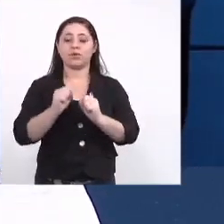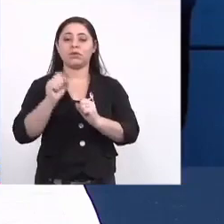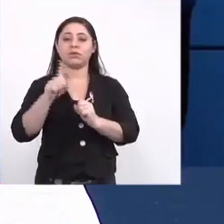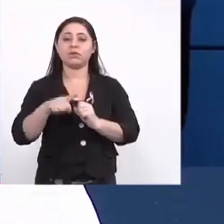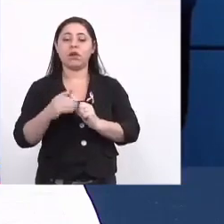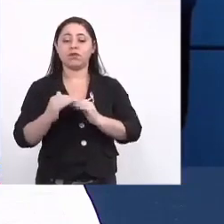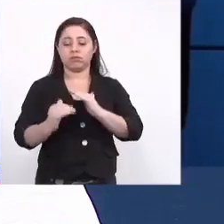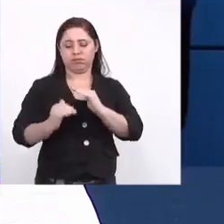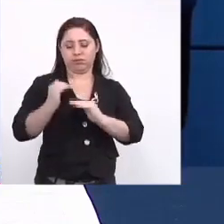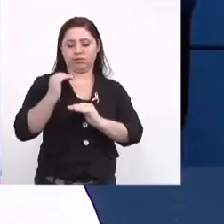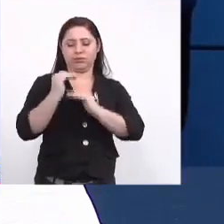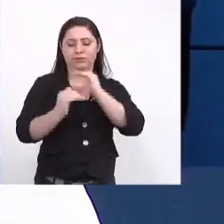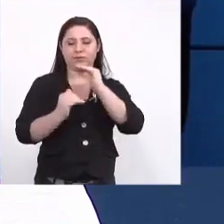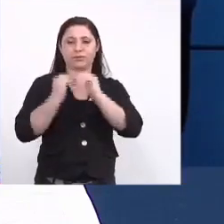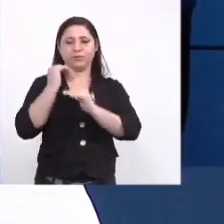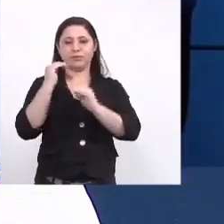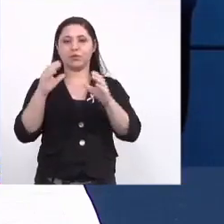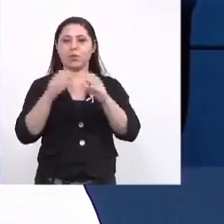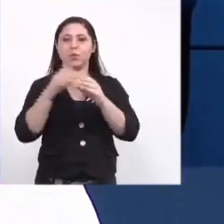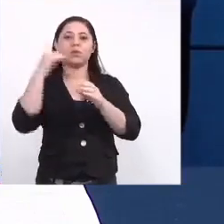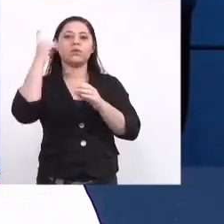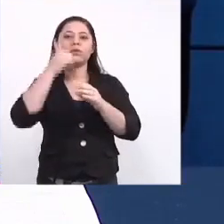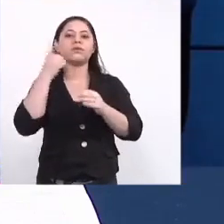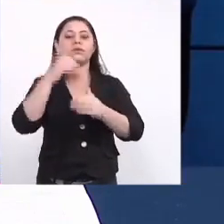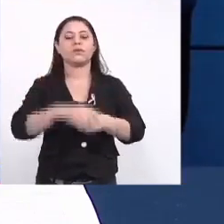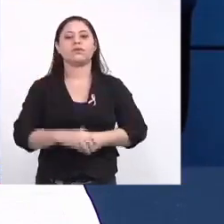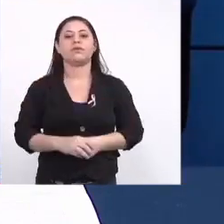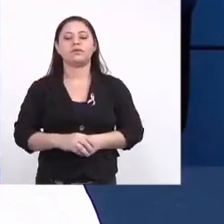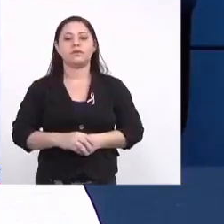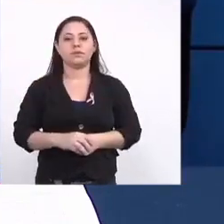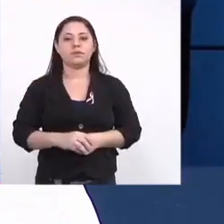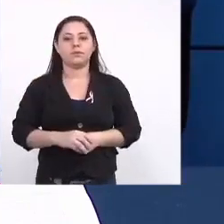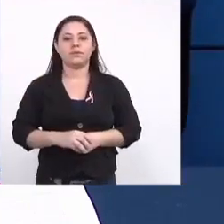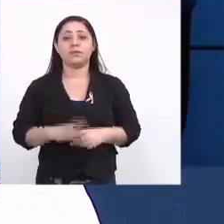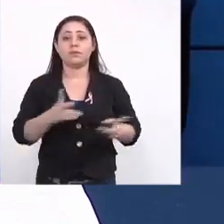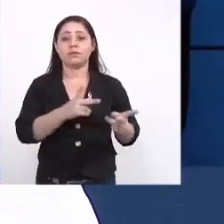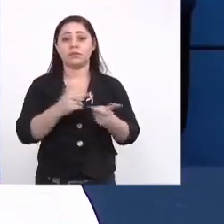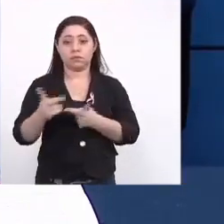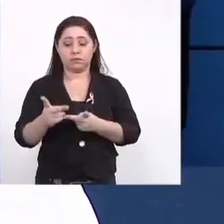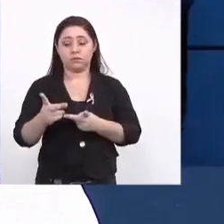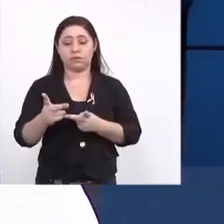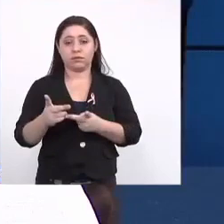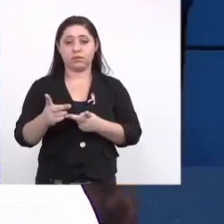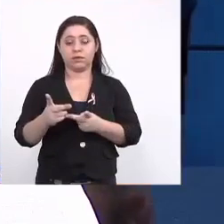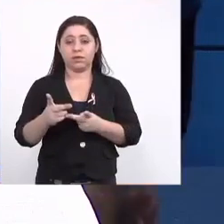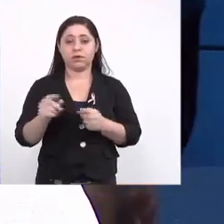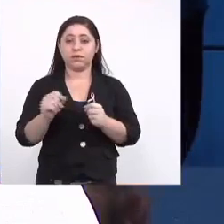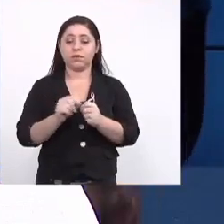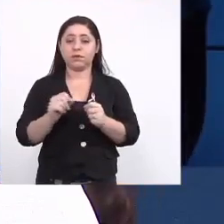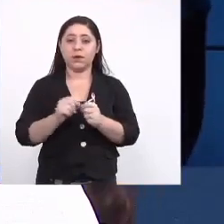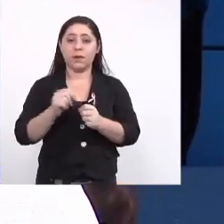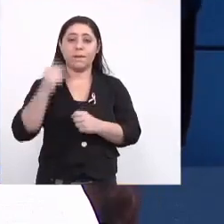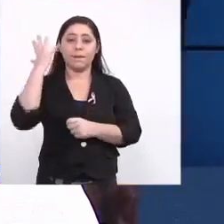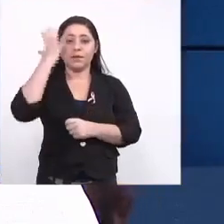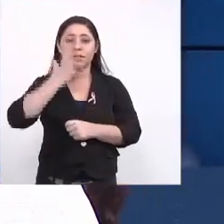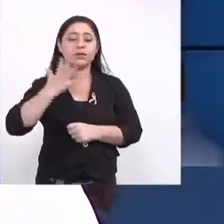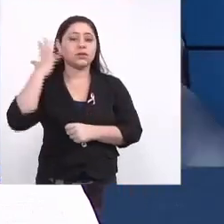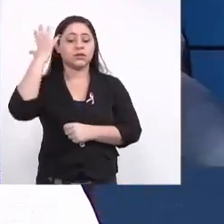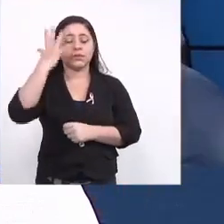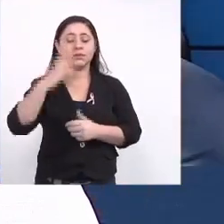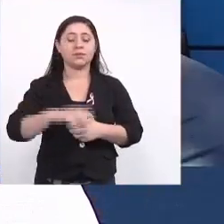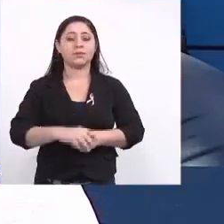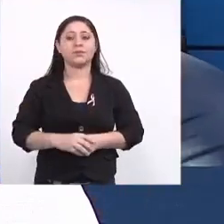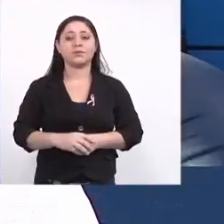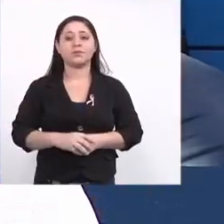avançar na Frente Parlamentar. Convido, então, para fazer sua apresentação,